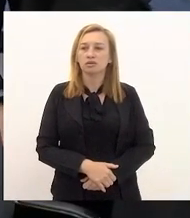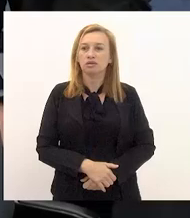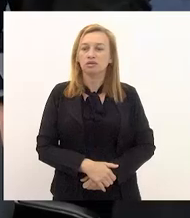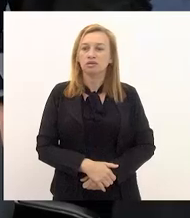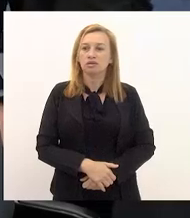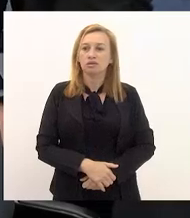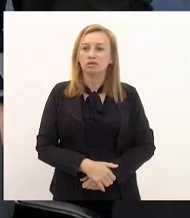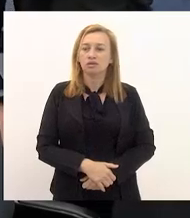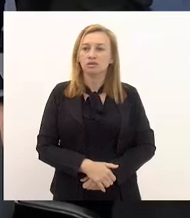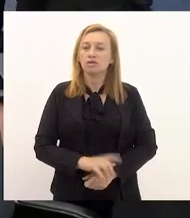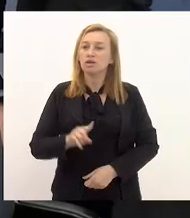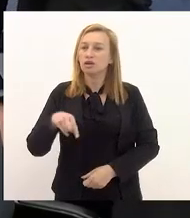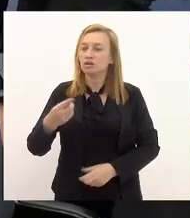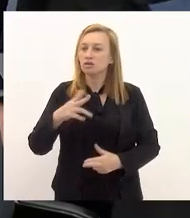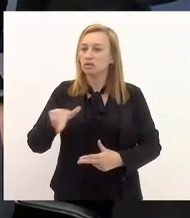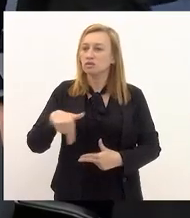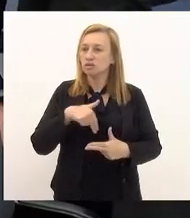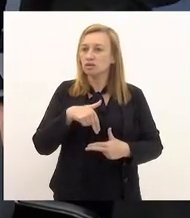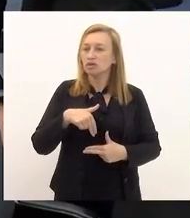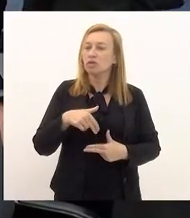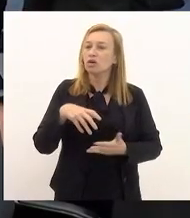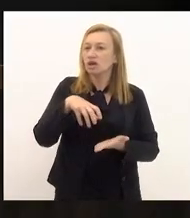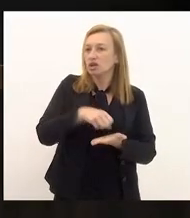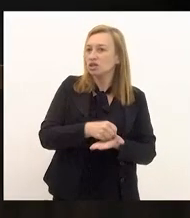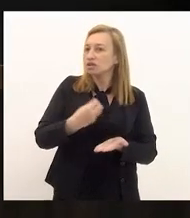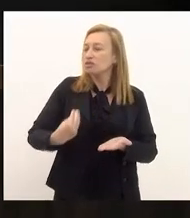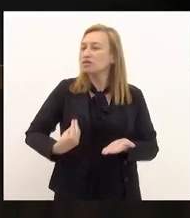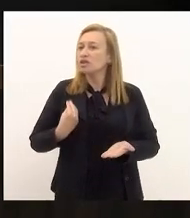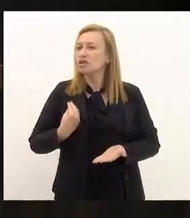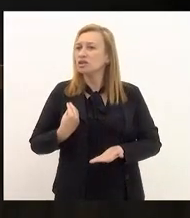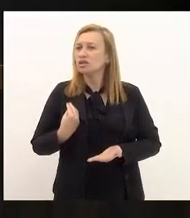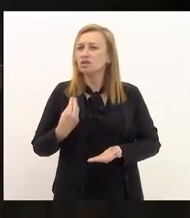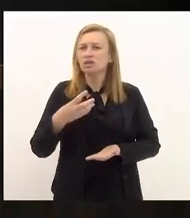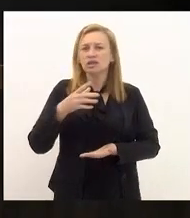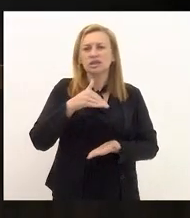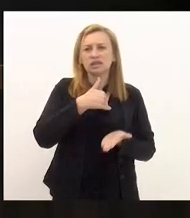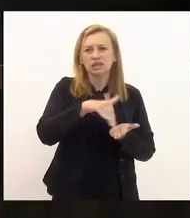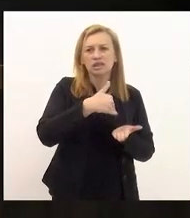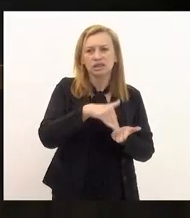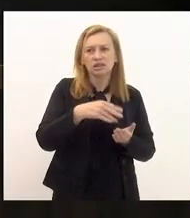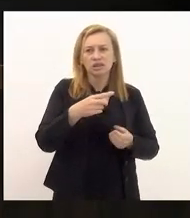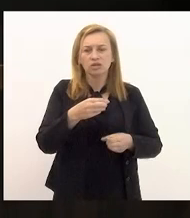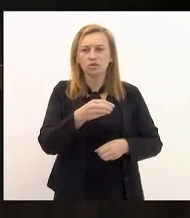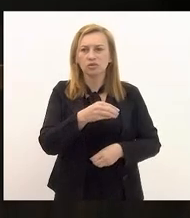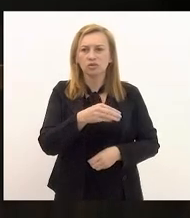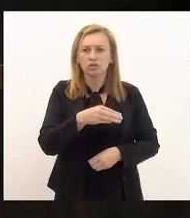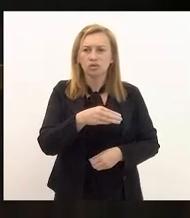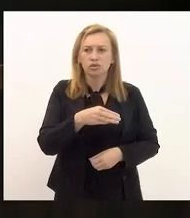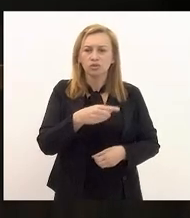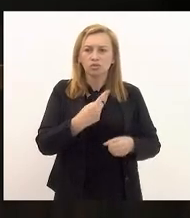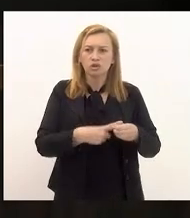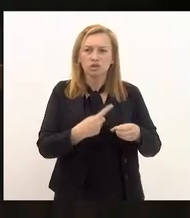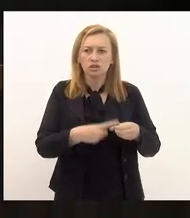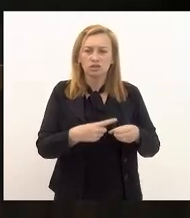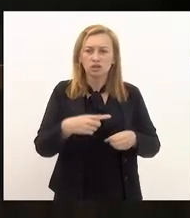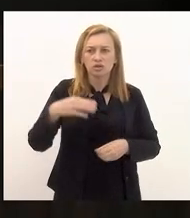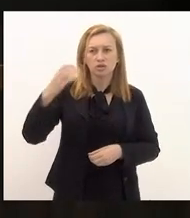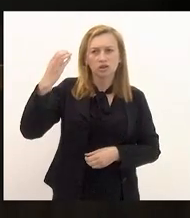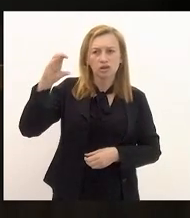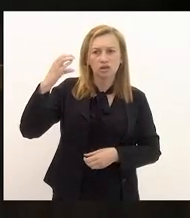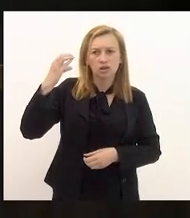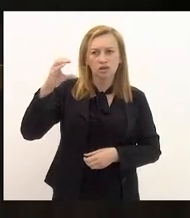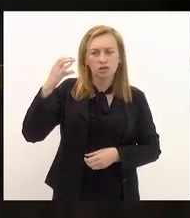antes de passar ao próximo orador eu queria registrar a presença do secretário municipal de educação do município de Neterói